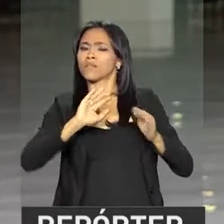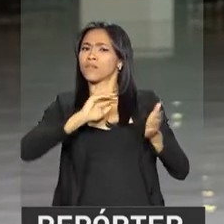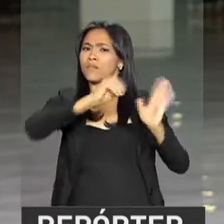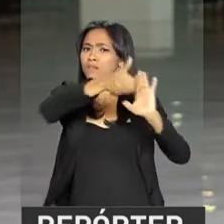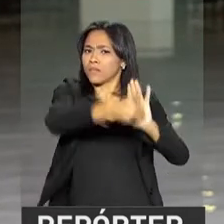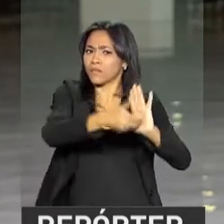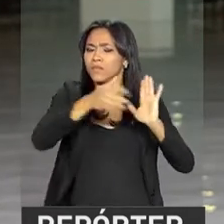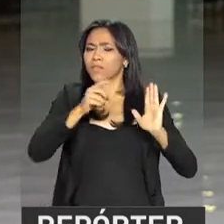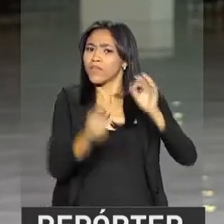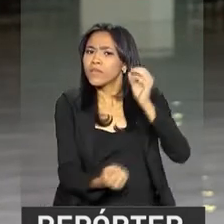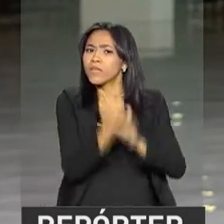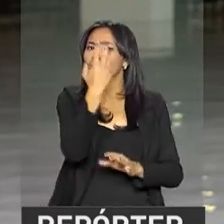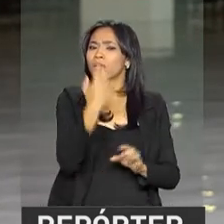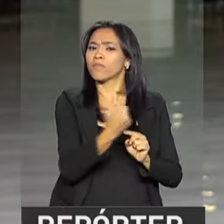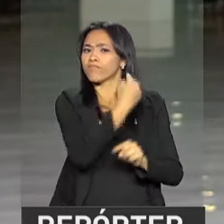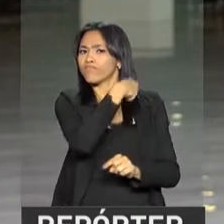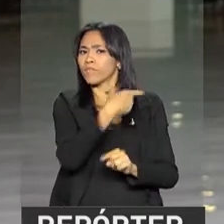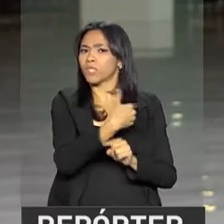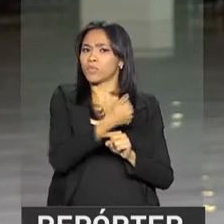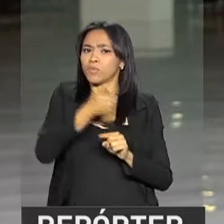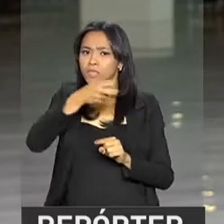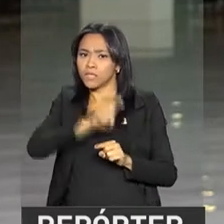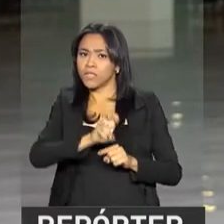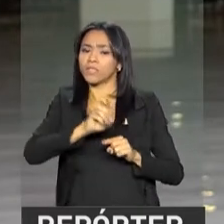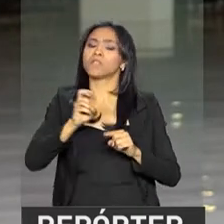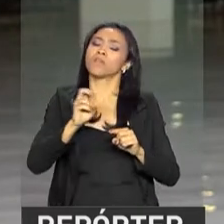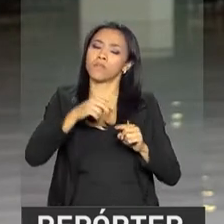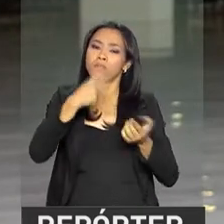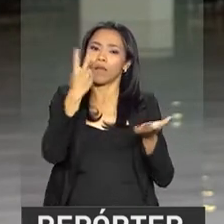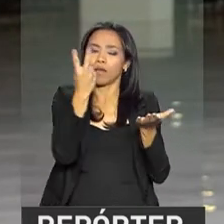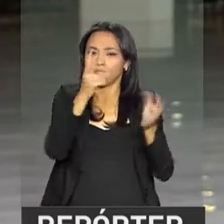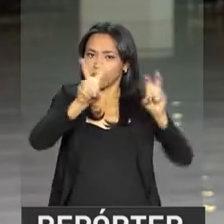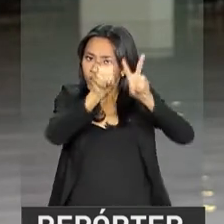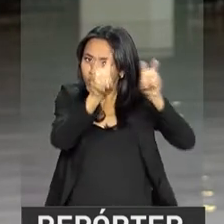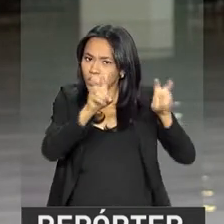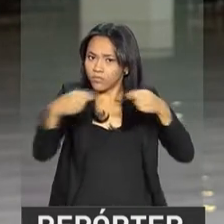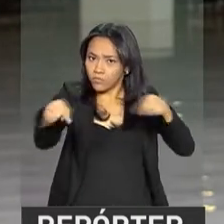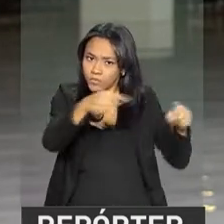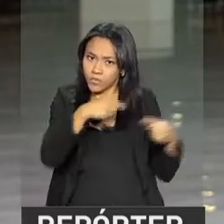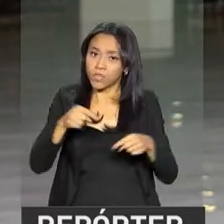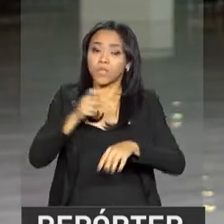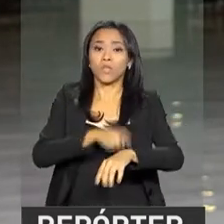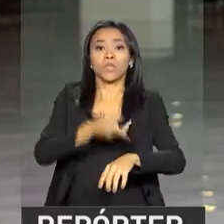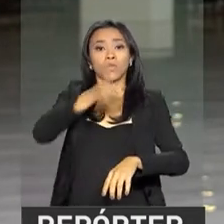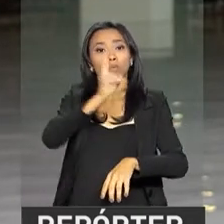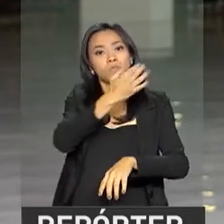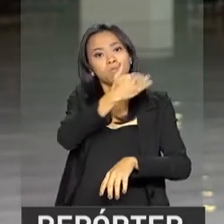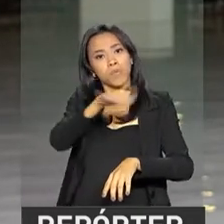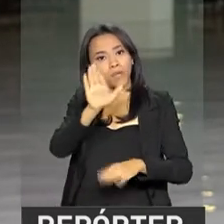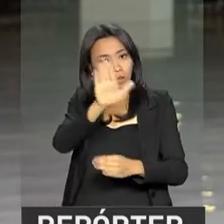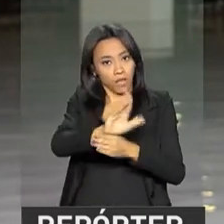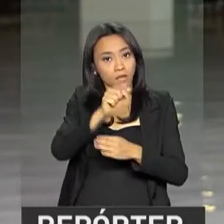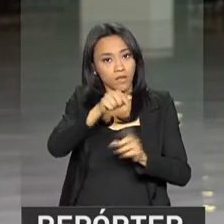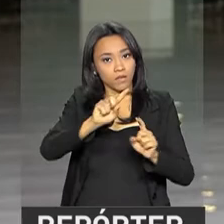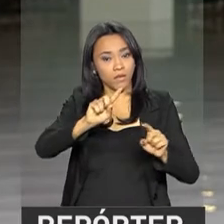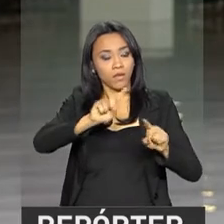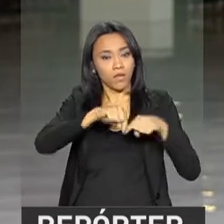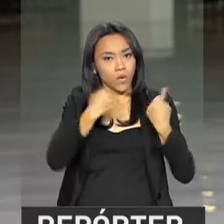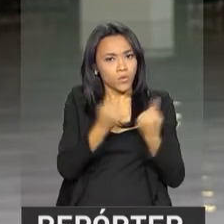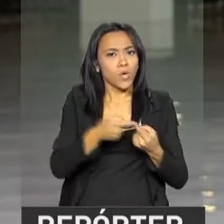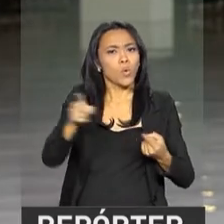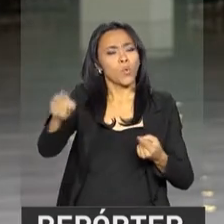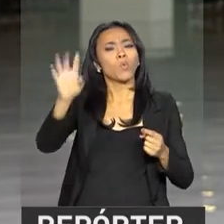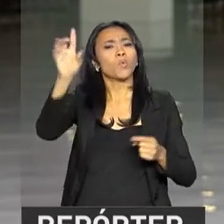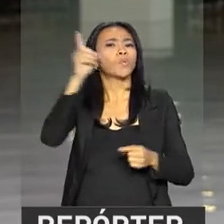2015 para discutir o assunto. Nessa reunião que está marcada para as duas e meia da tarde, o deputado vai apresentar